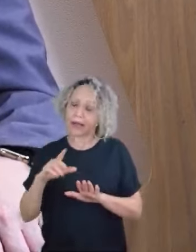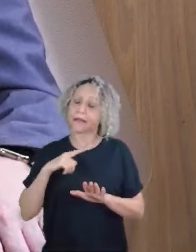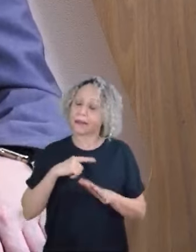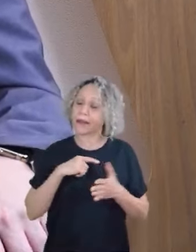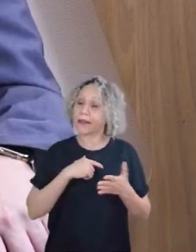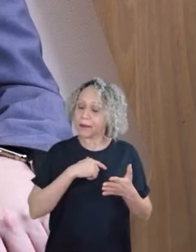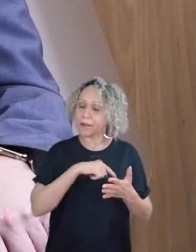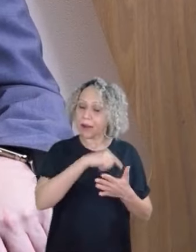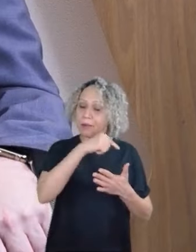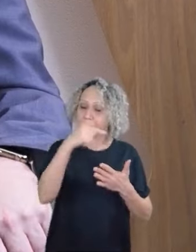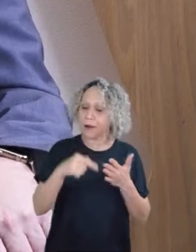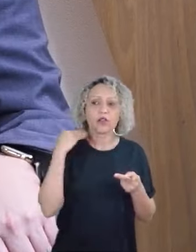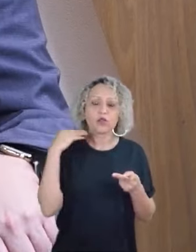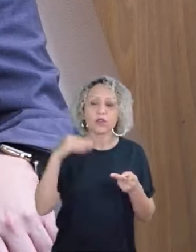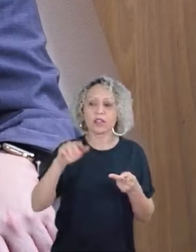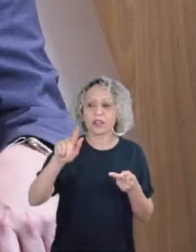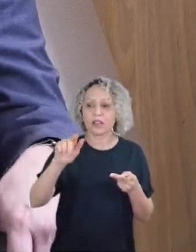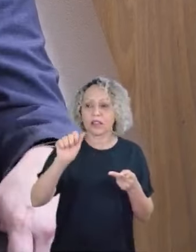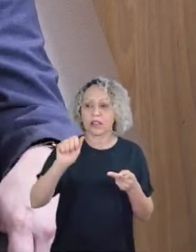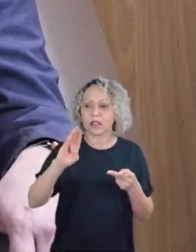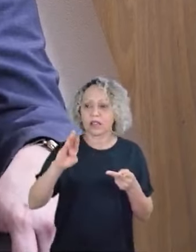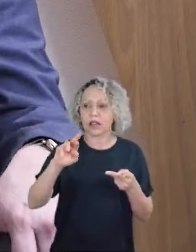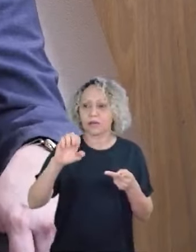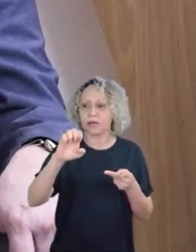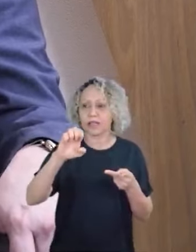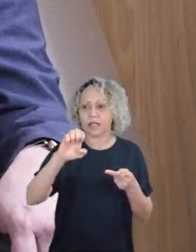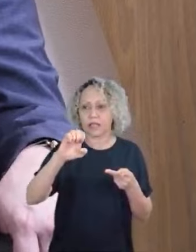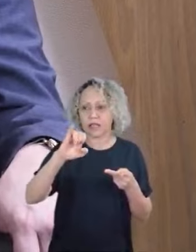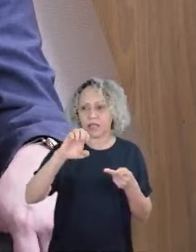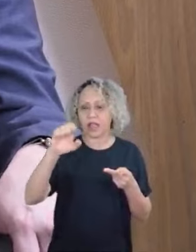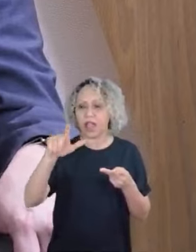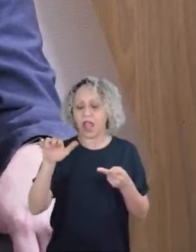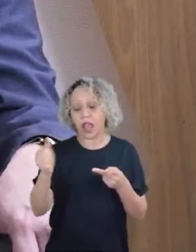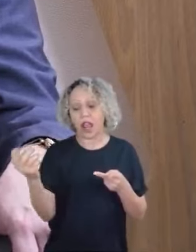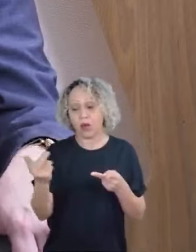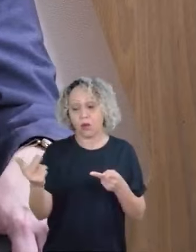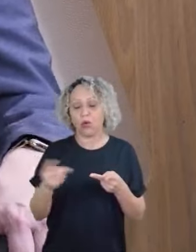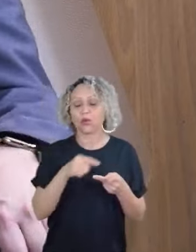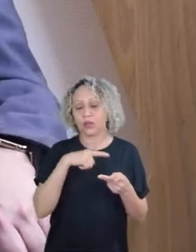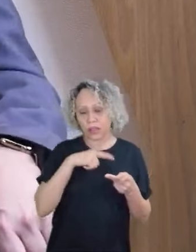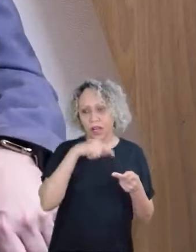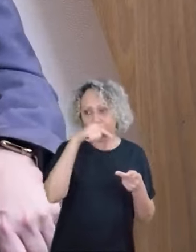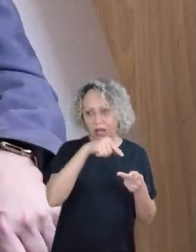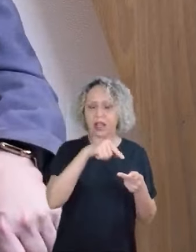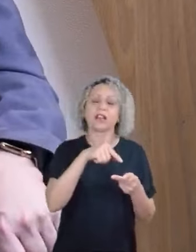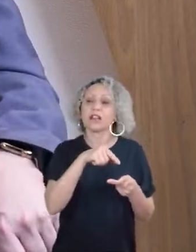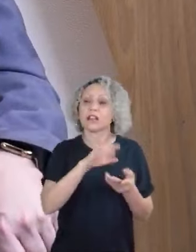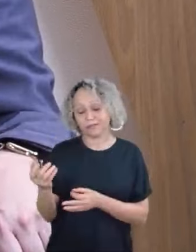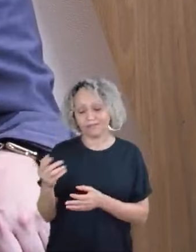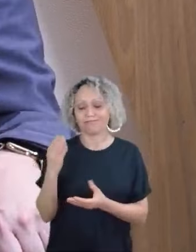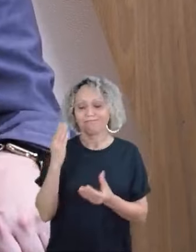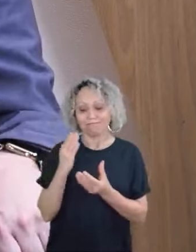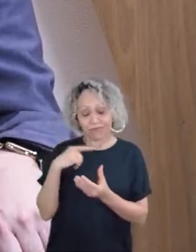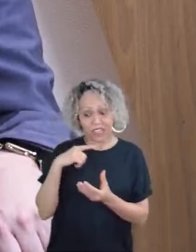no Conselho Nacional de Justiça. A inspeção que foi feita pelo Corregedor Nacional na 13ª Vara de Curitiba.